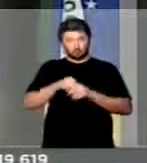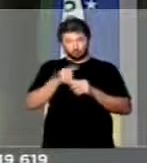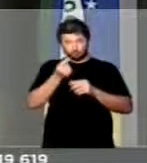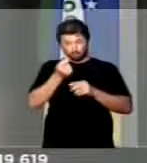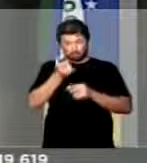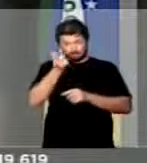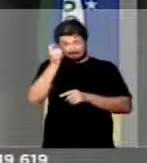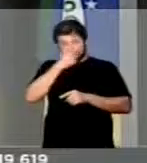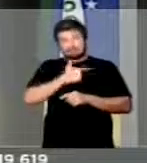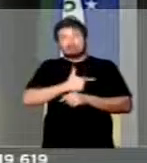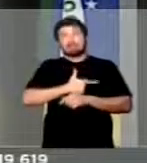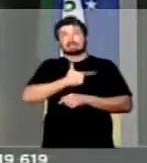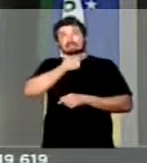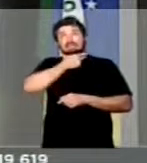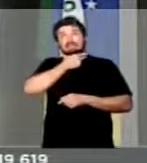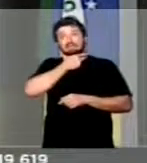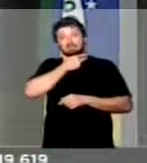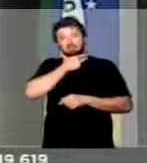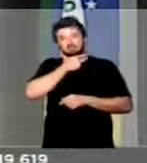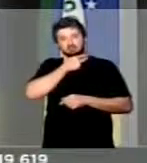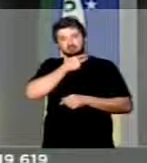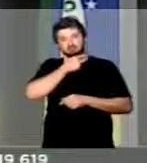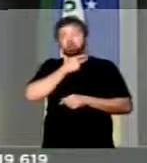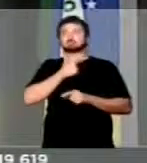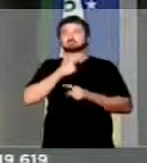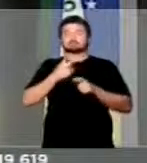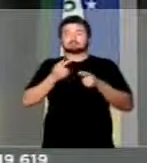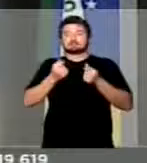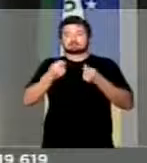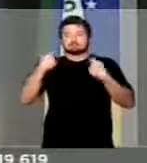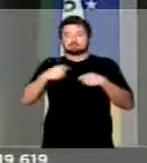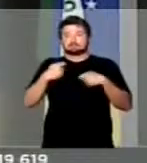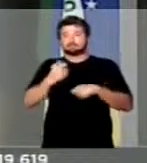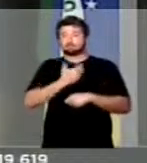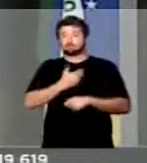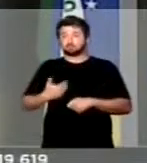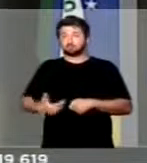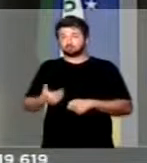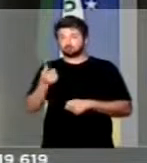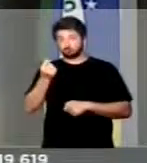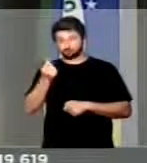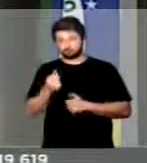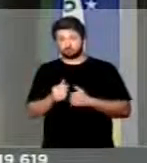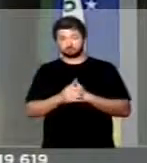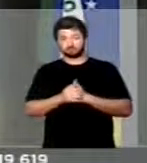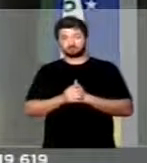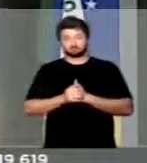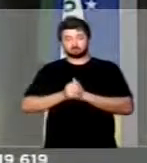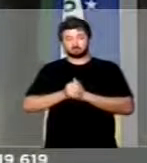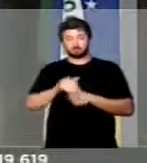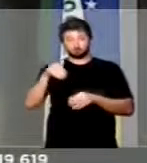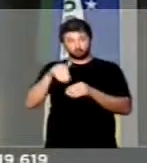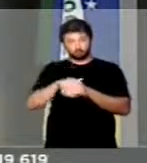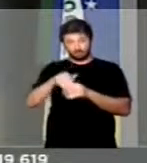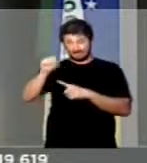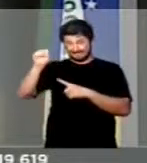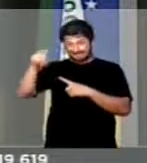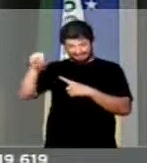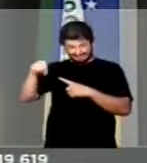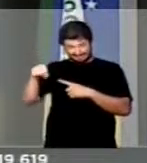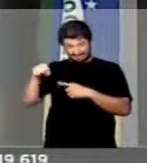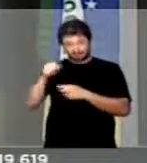faltantes e necessários recursos públicos, este voto sim